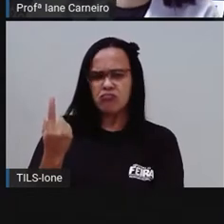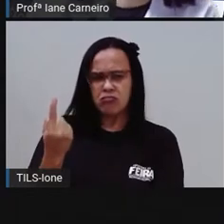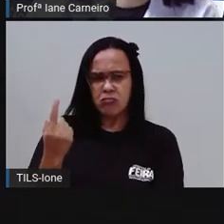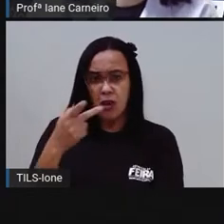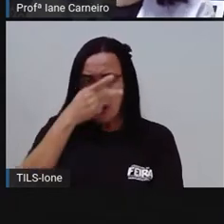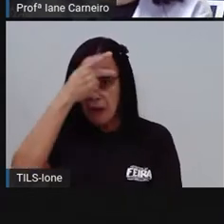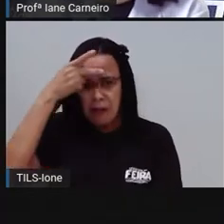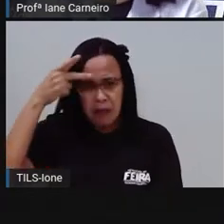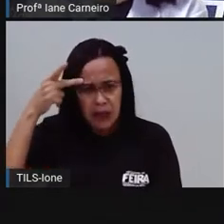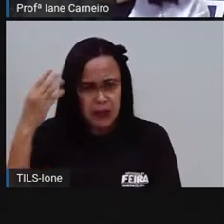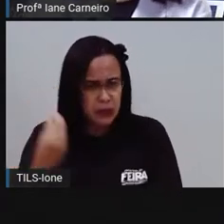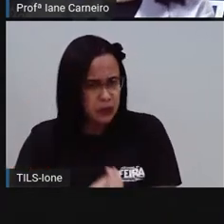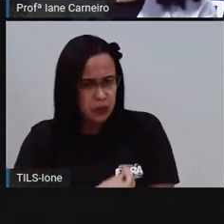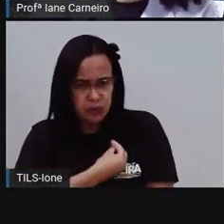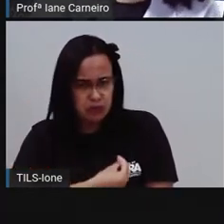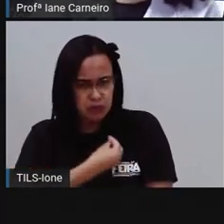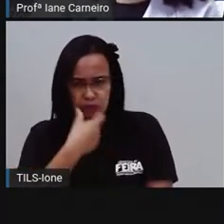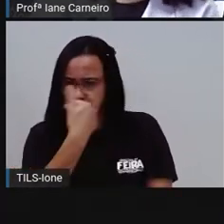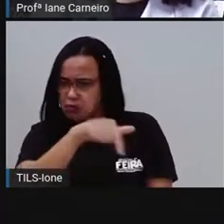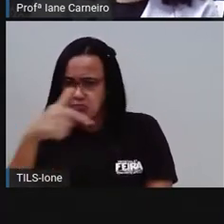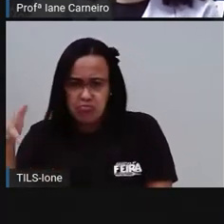mora aqui? Pedro perguntou.